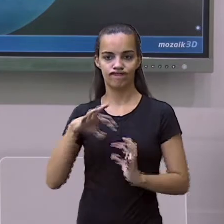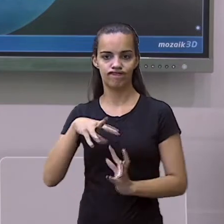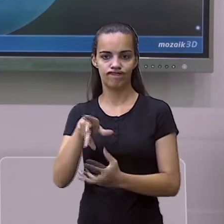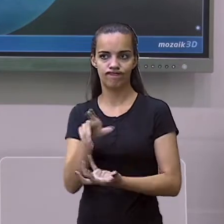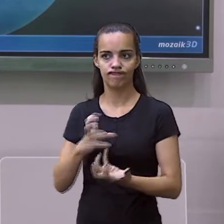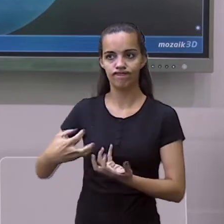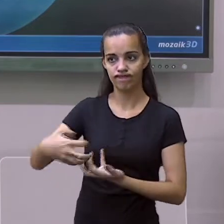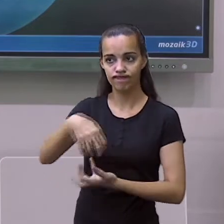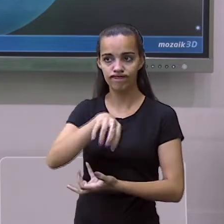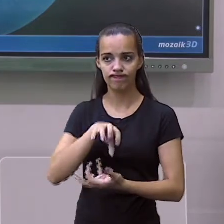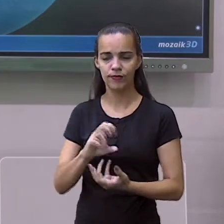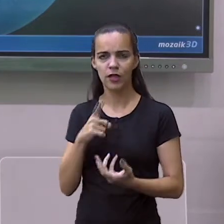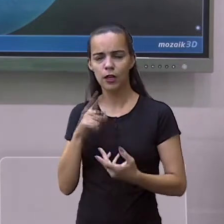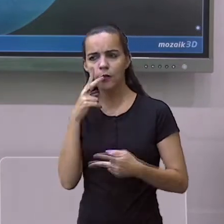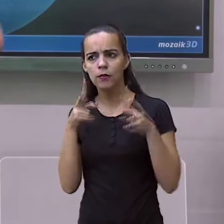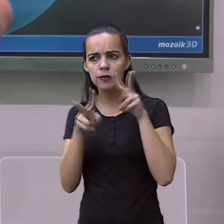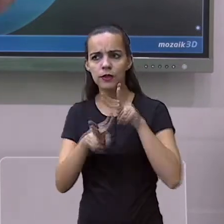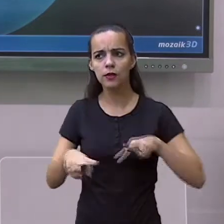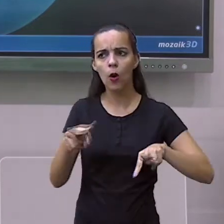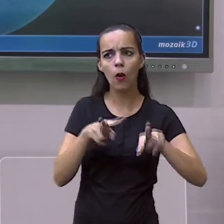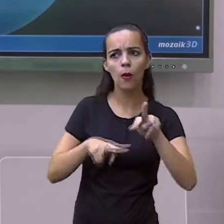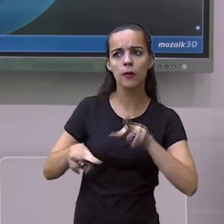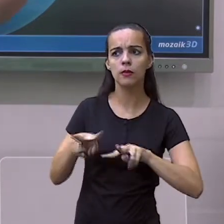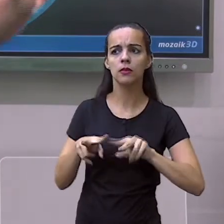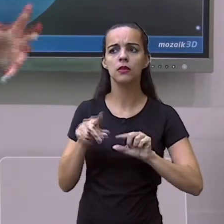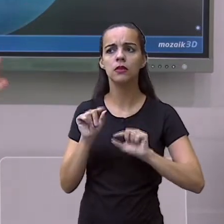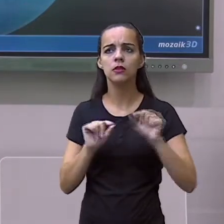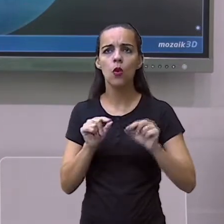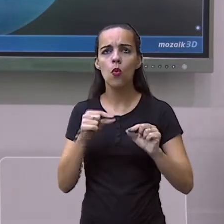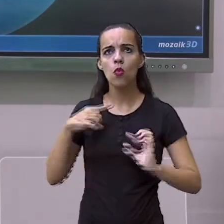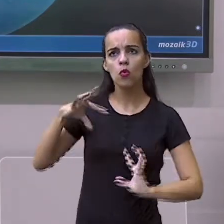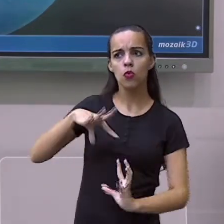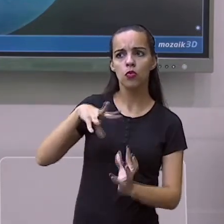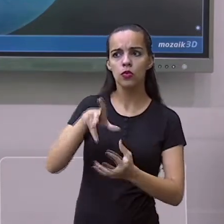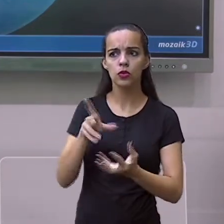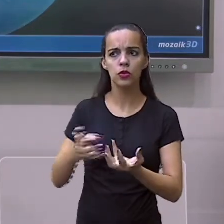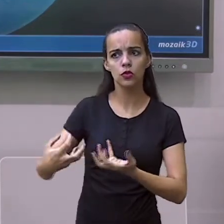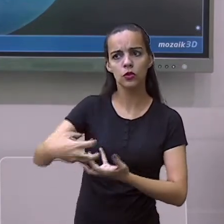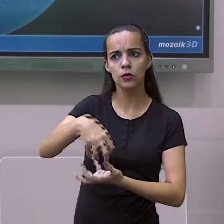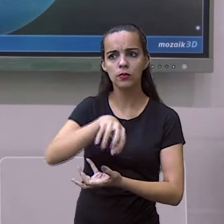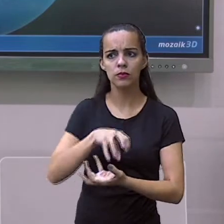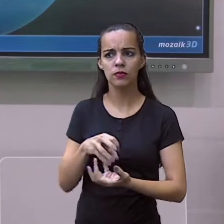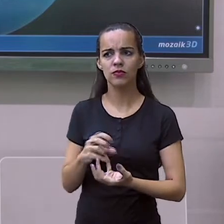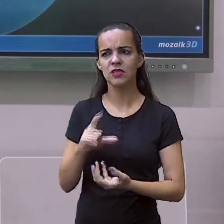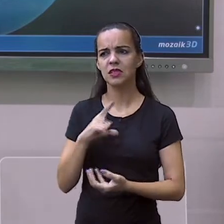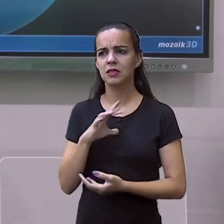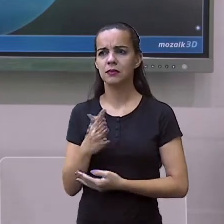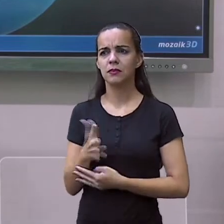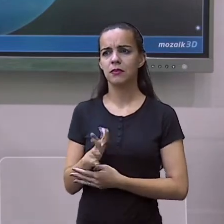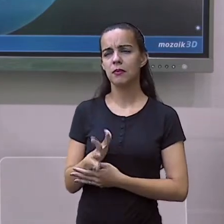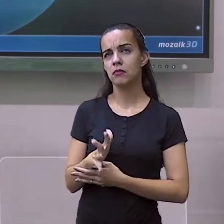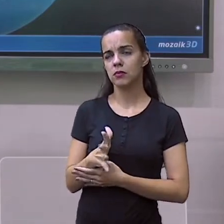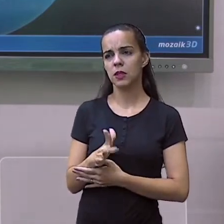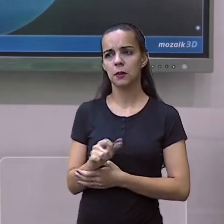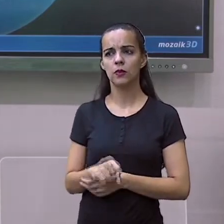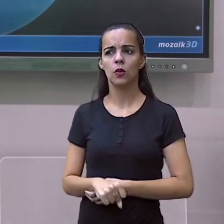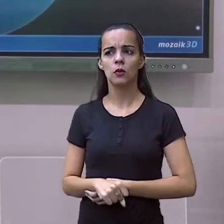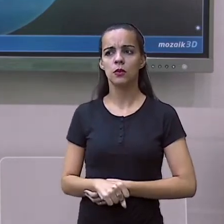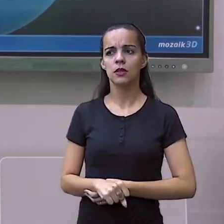Nós podemos observar que o continente americano, ele tem aproximadamente